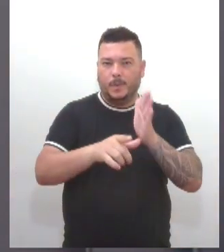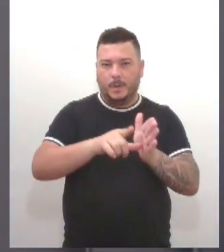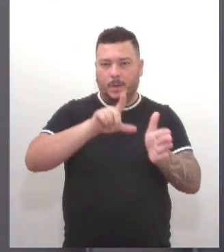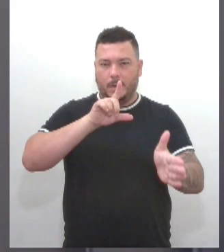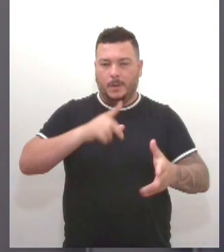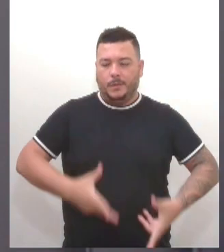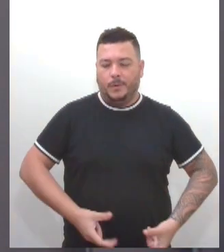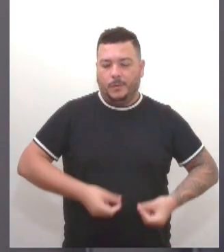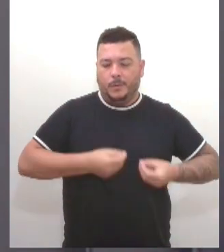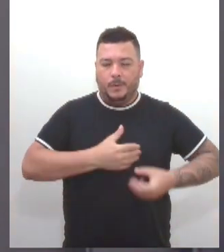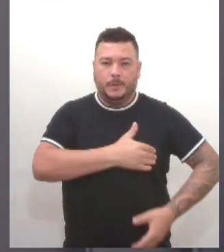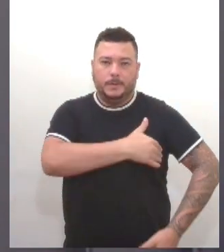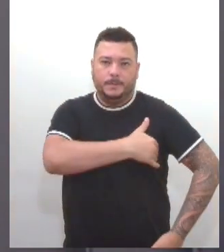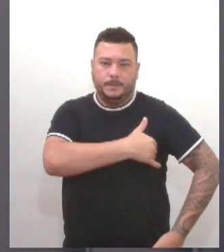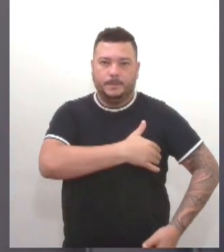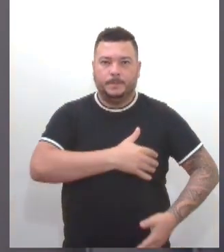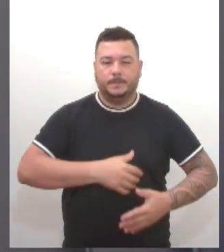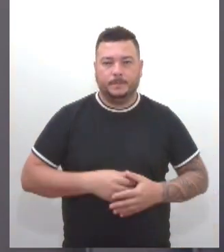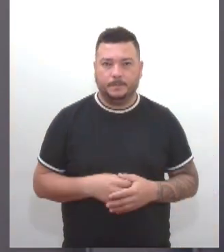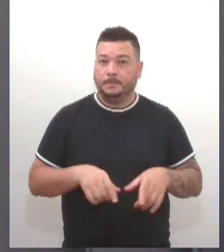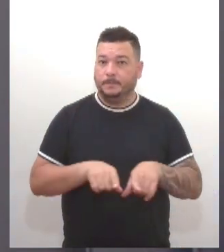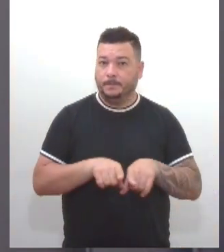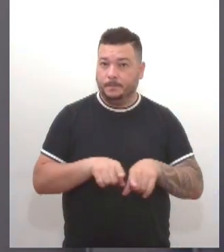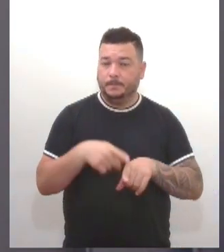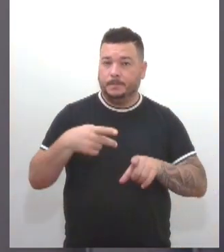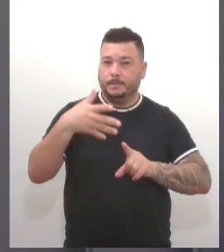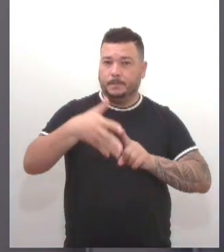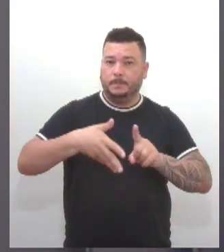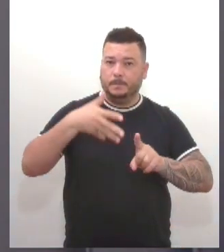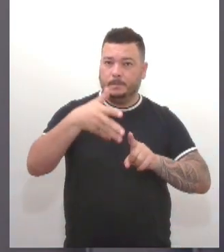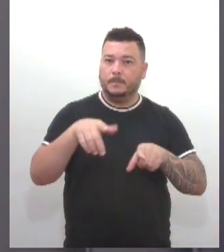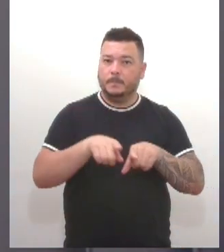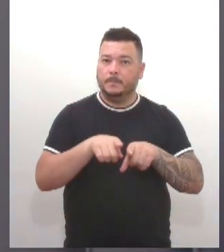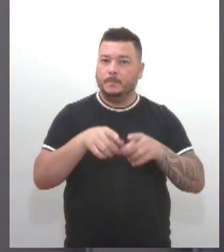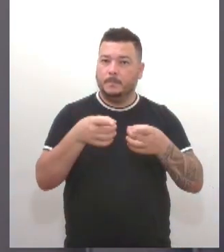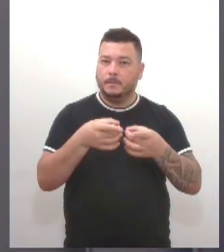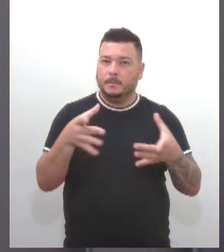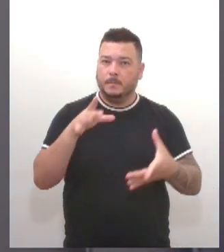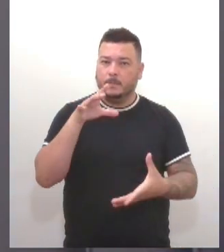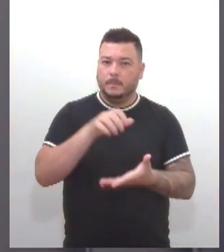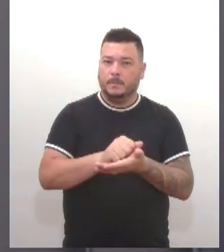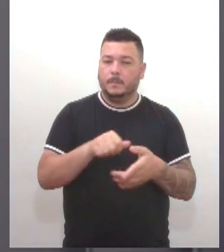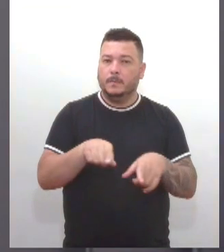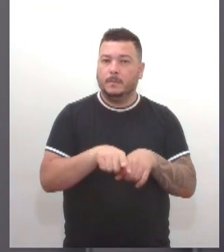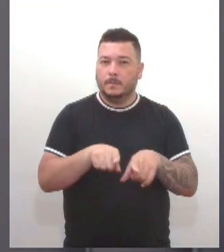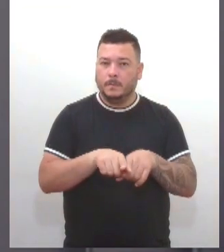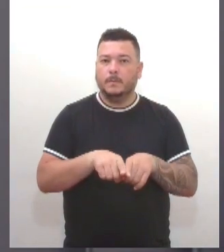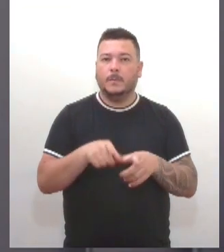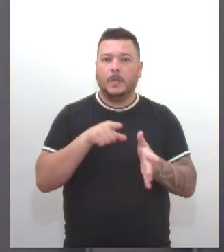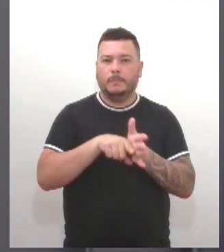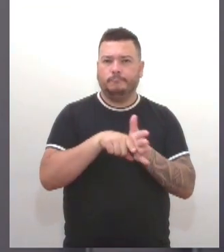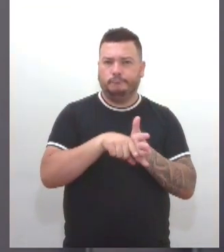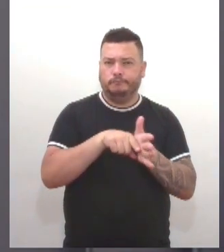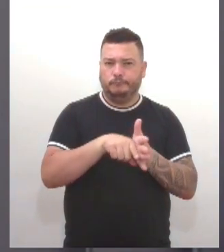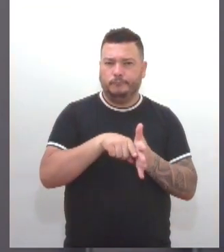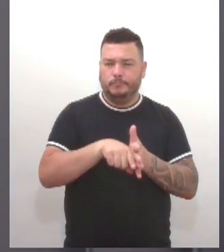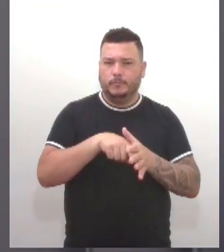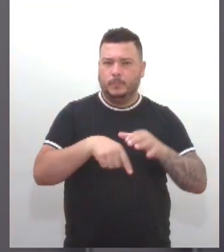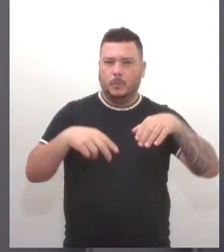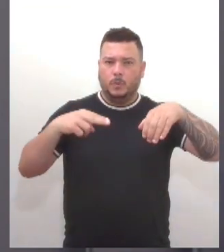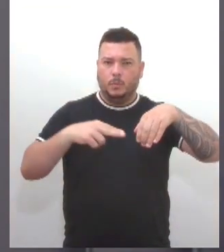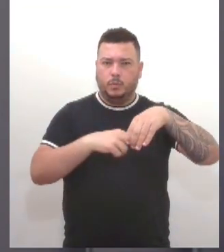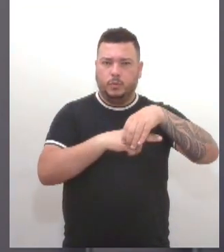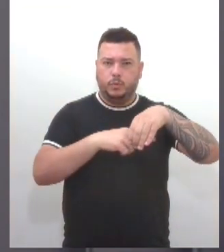Além da palestra, também serão disponibilizados cadastros para a realização de exames de ultrassonografia da mama,